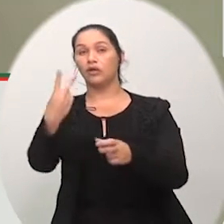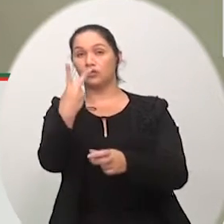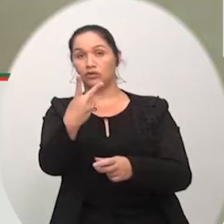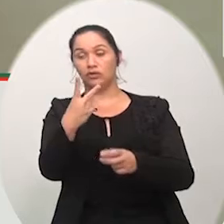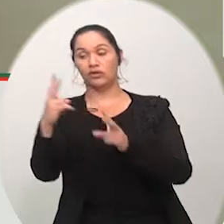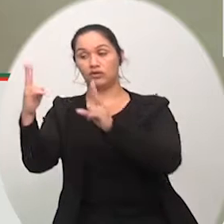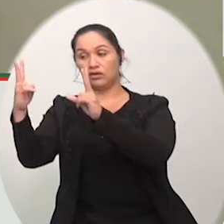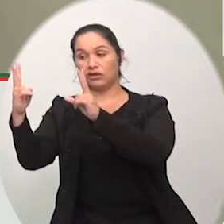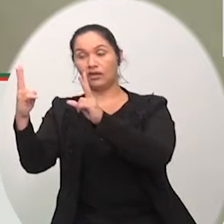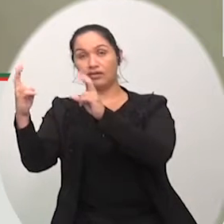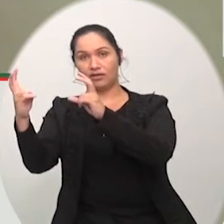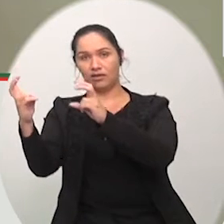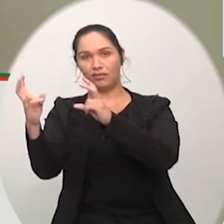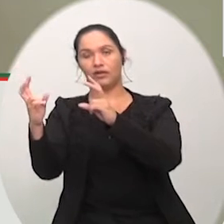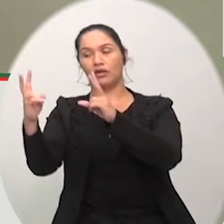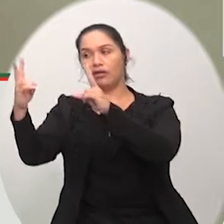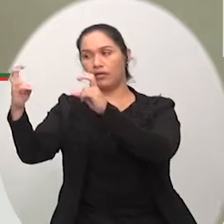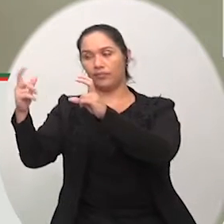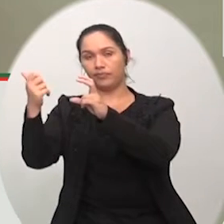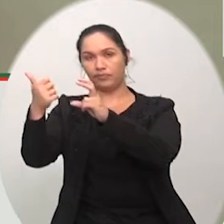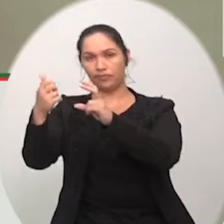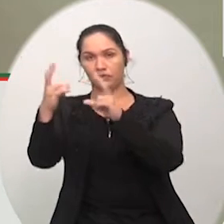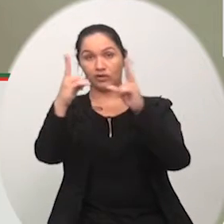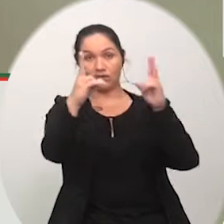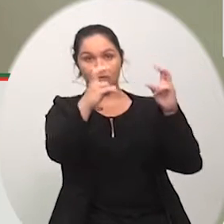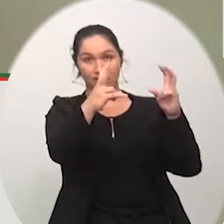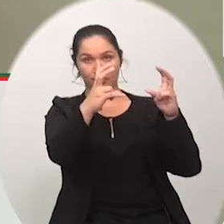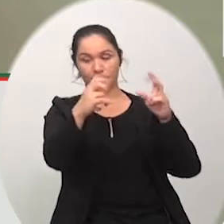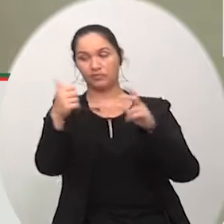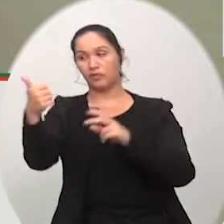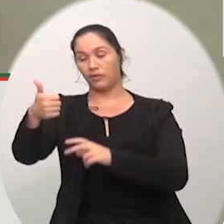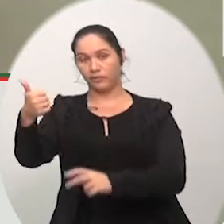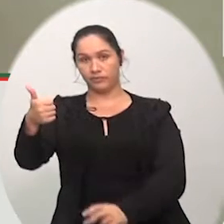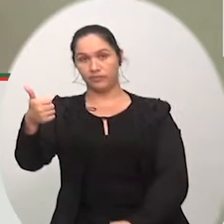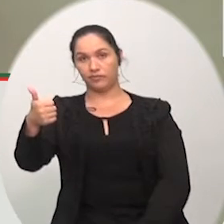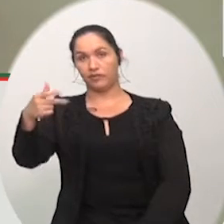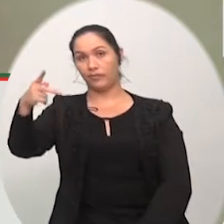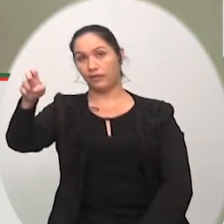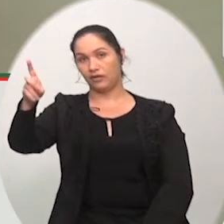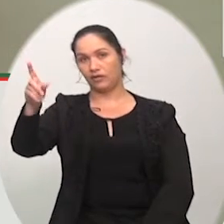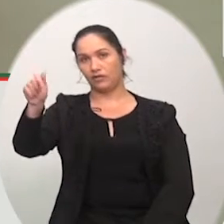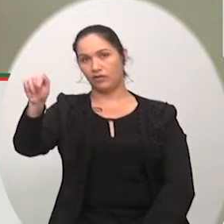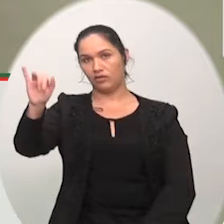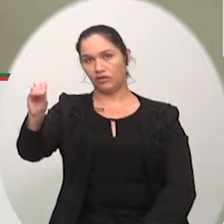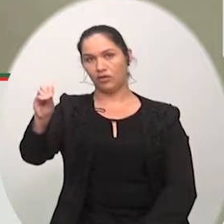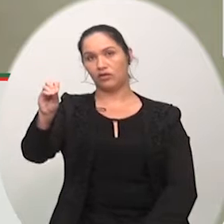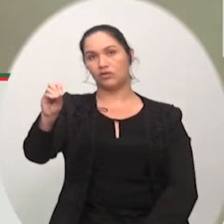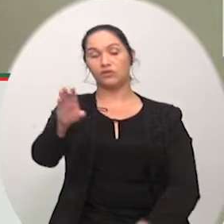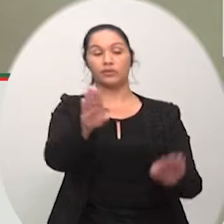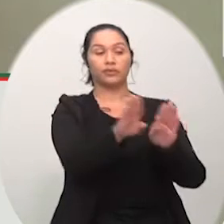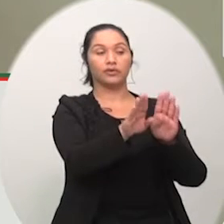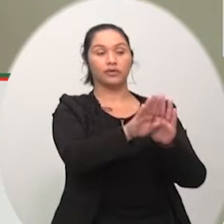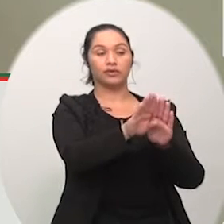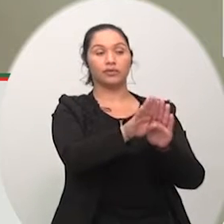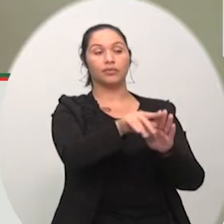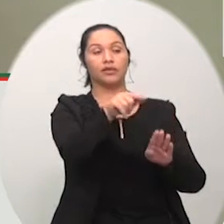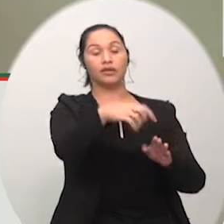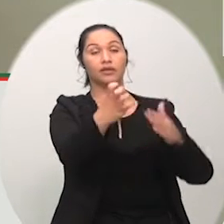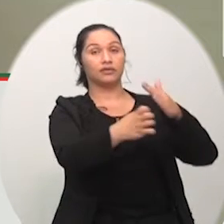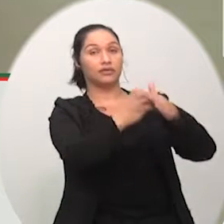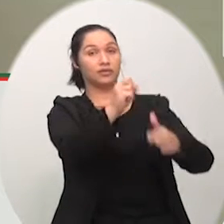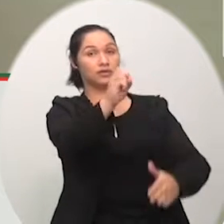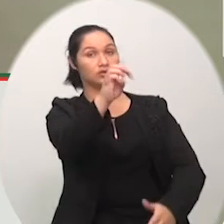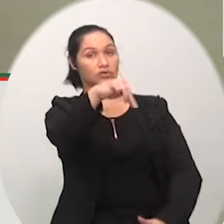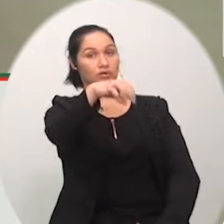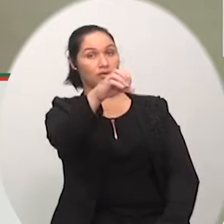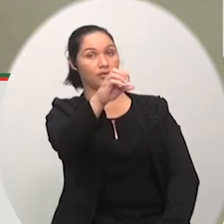que também da mesma forma já me coloco contrário a isso e essa questão da Somatem que graças a Deus pelo que